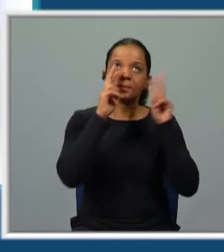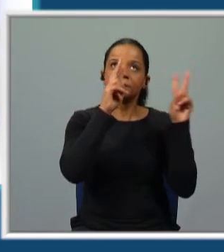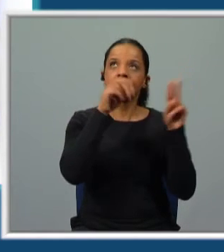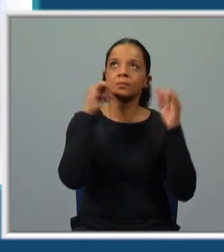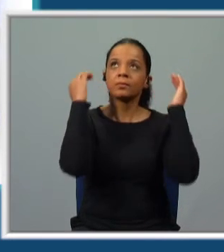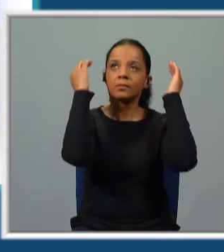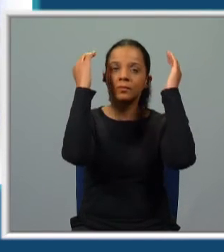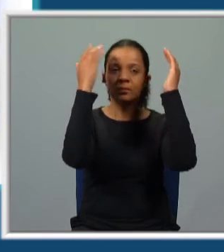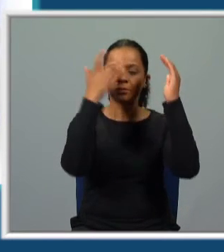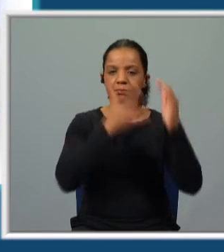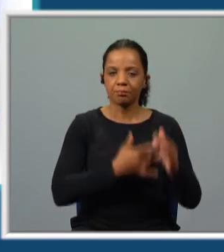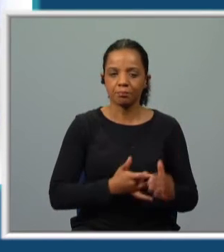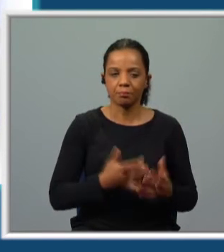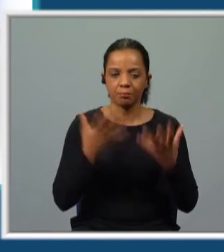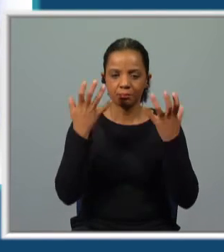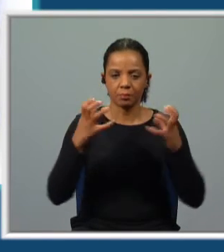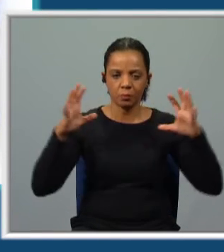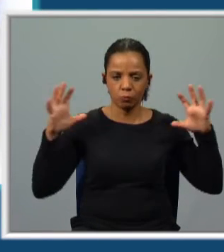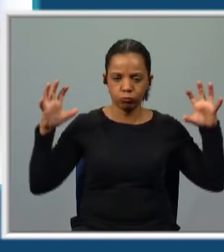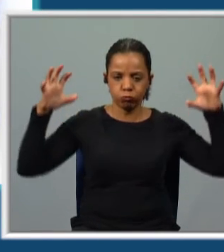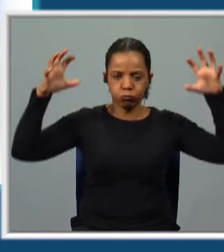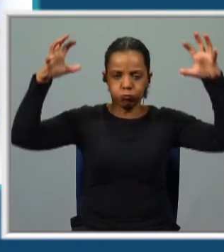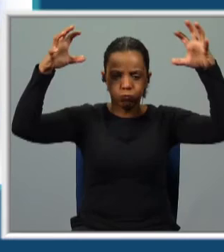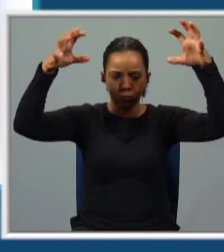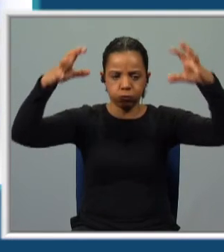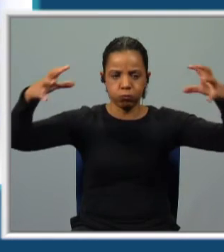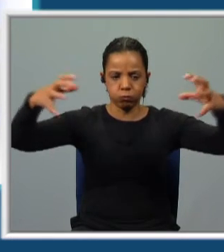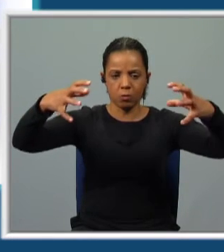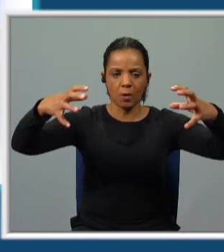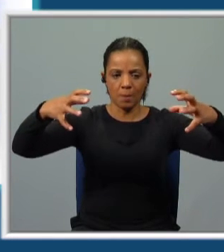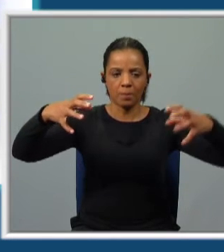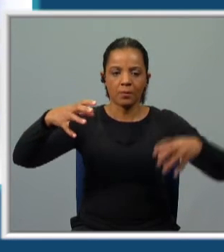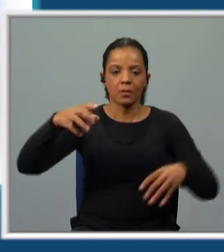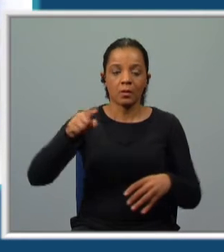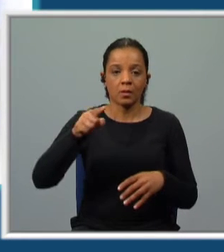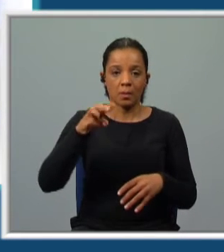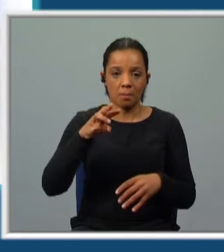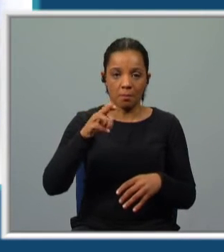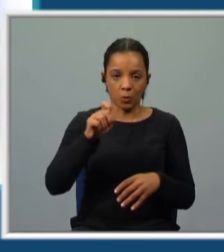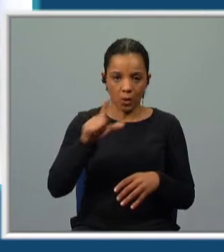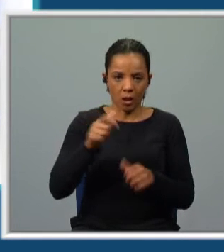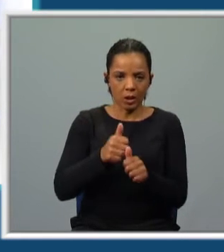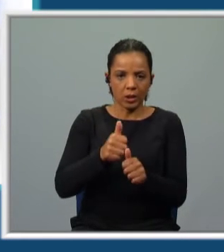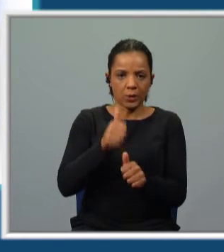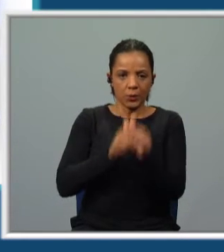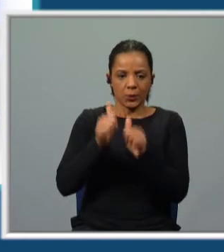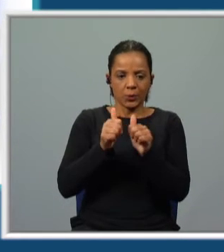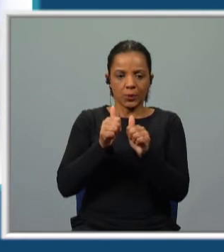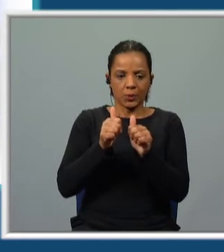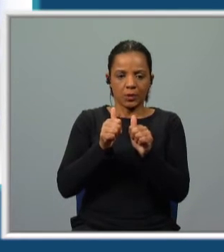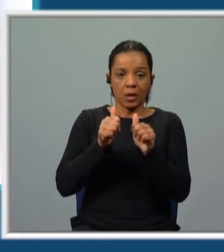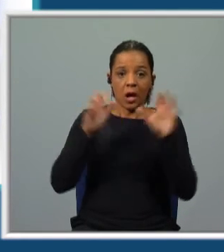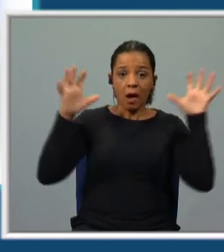tumultuoso. Um enorme vulto levanta-se ameaçadoramente de braços abertos sobre a nau. Manuel recua em pânico. Manuel.